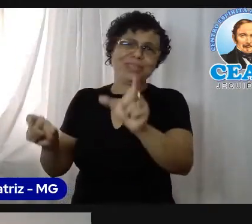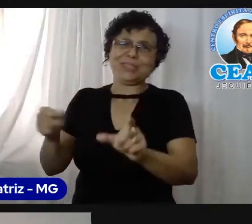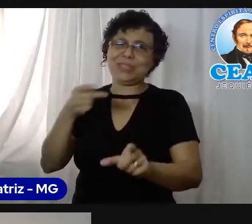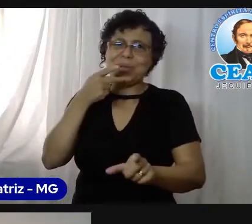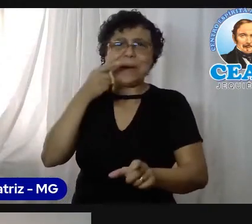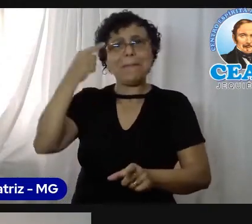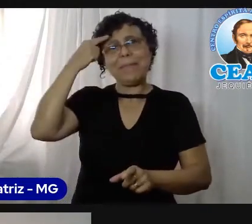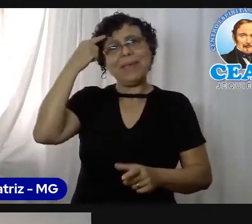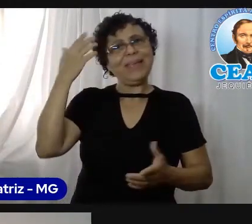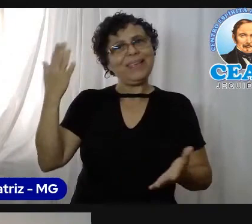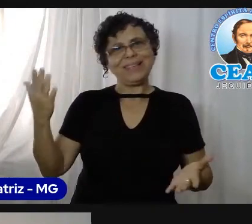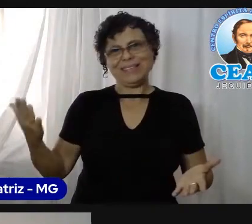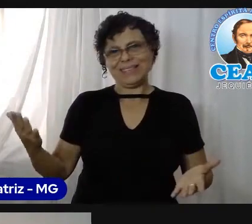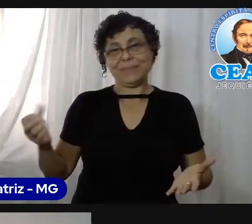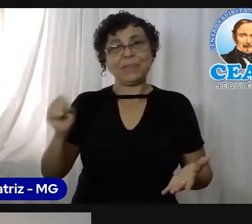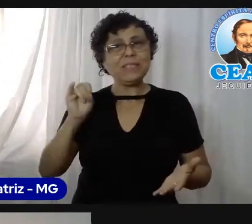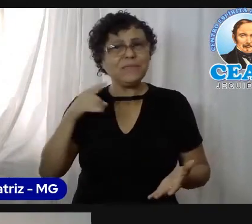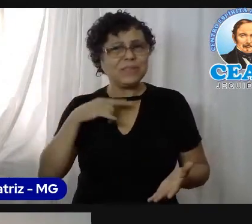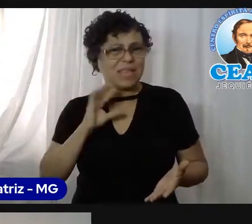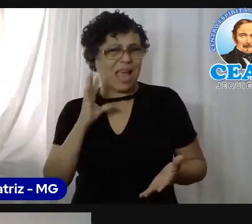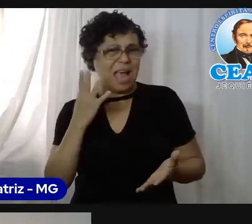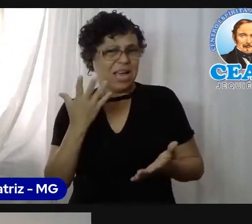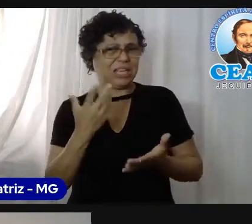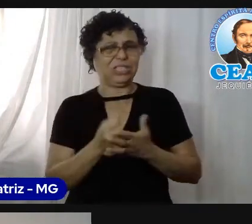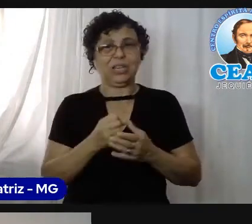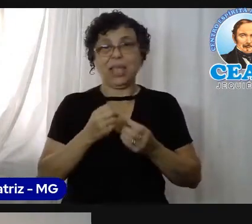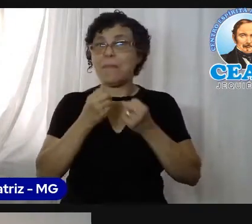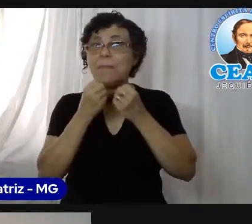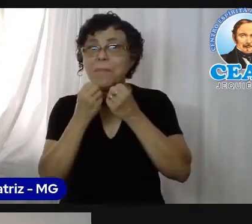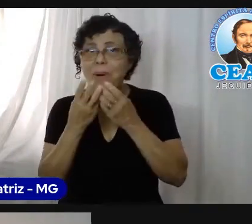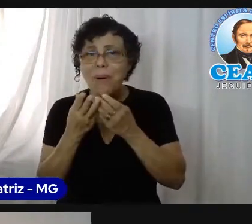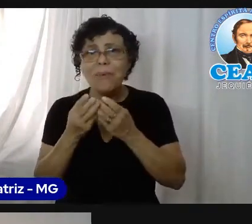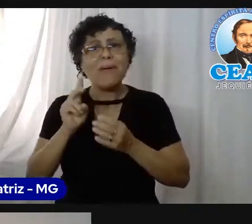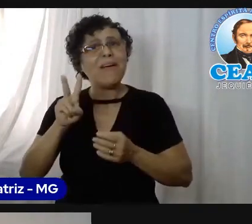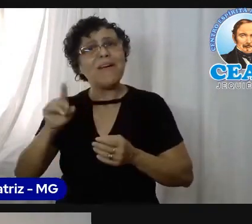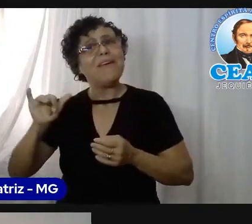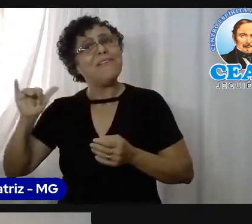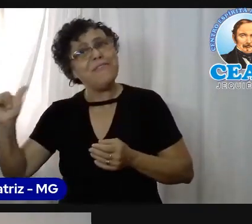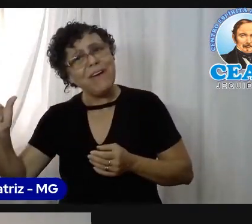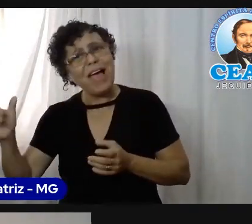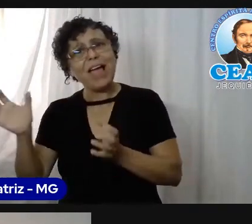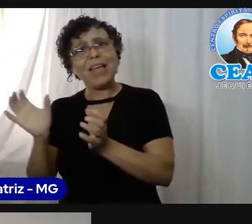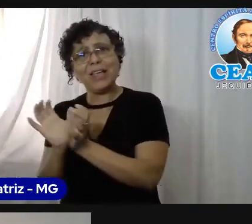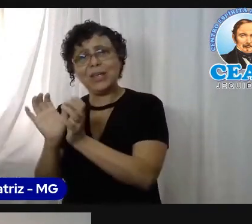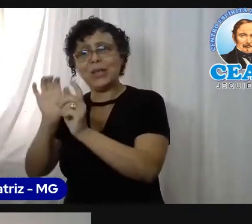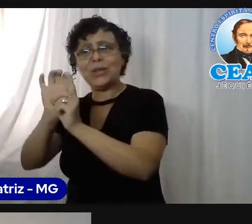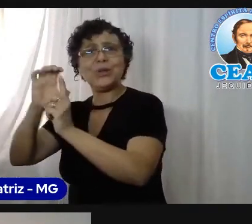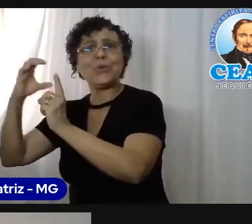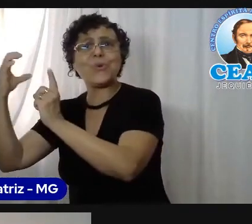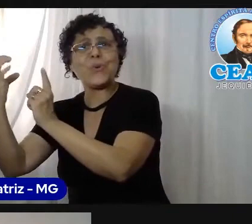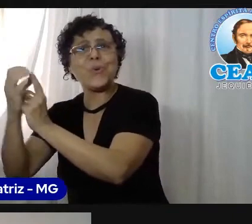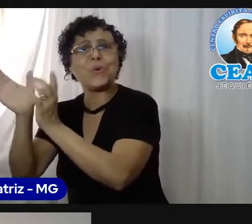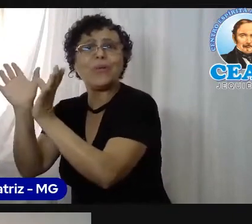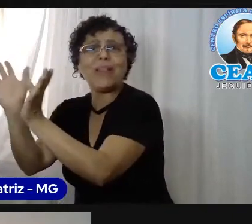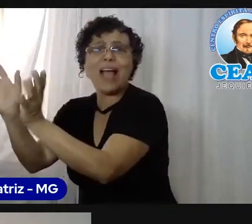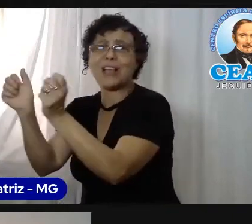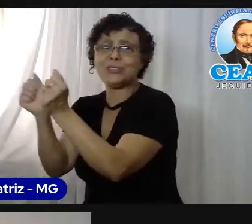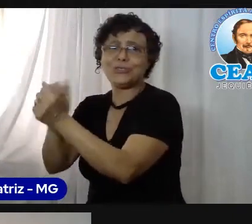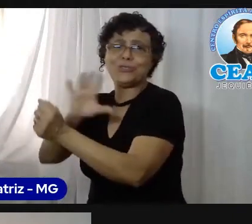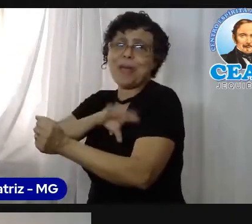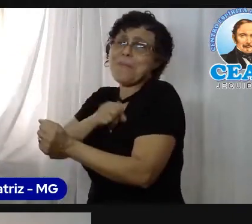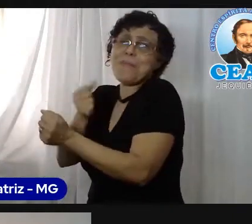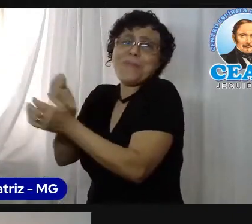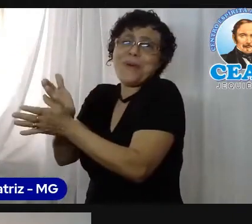pensam. Se você achar que é conveniente, vá para o culto dos seus entes queridos, dos seus amores,